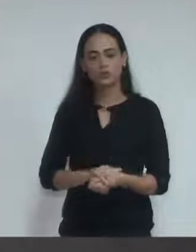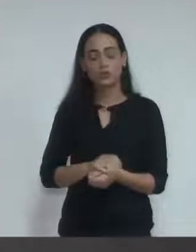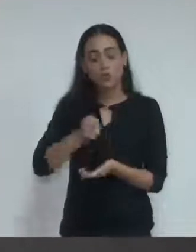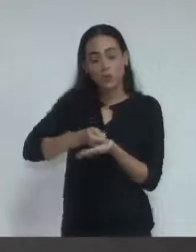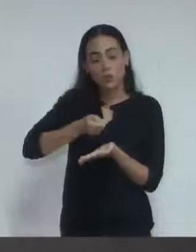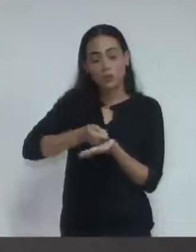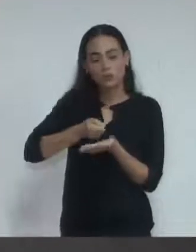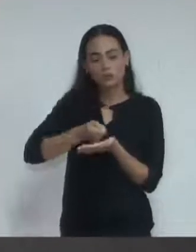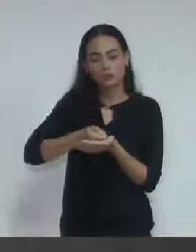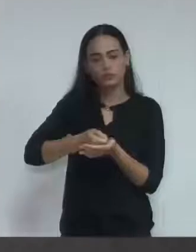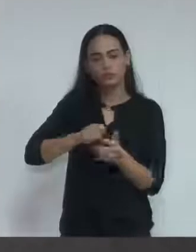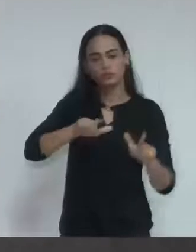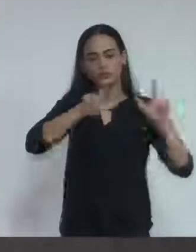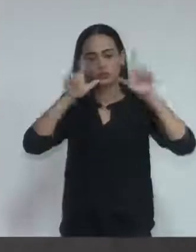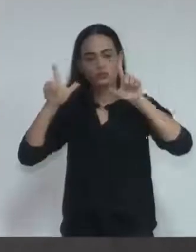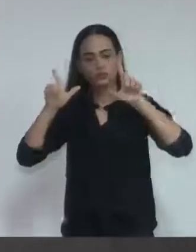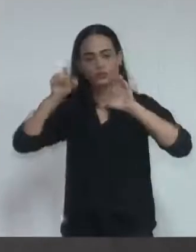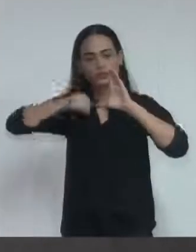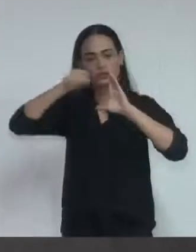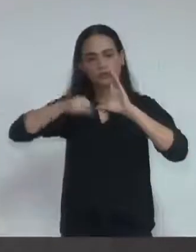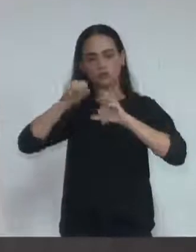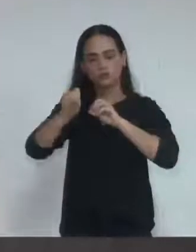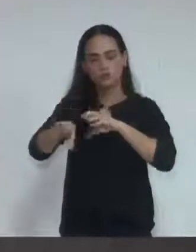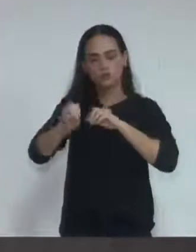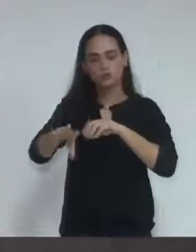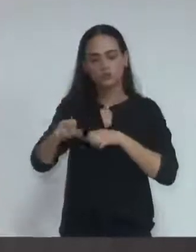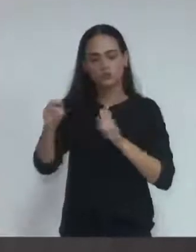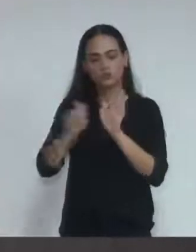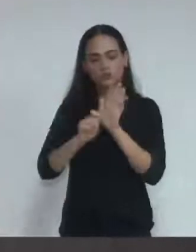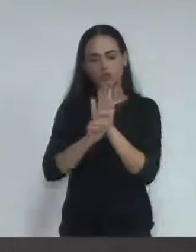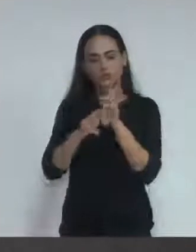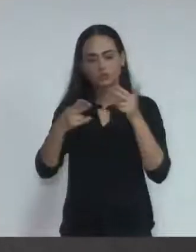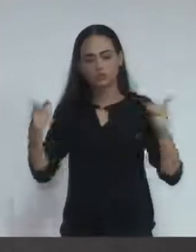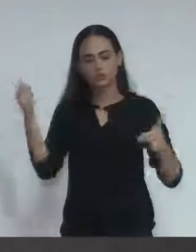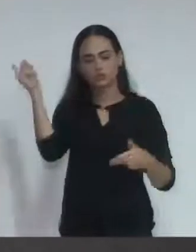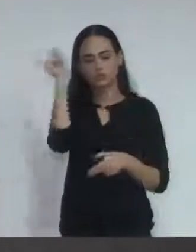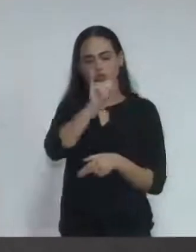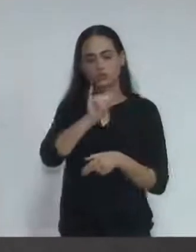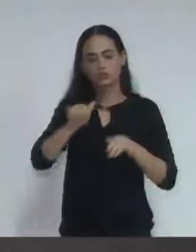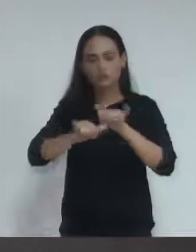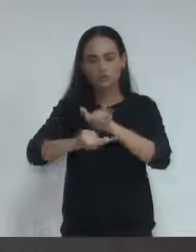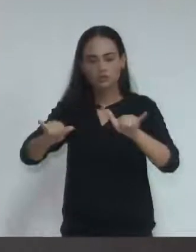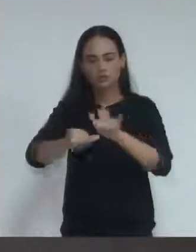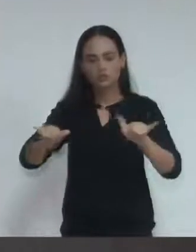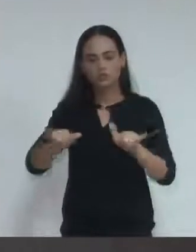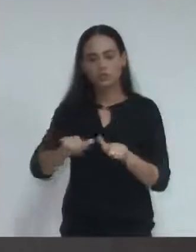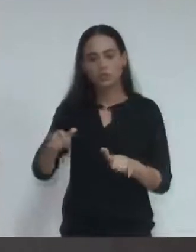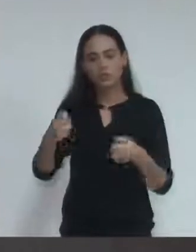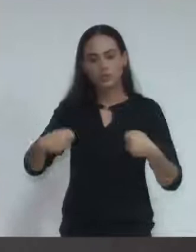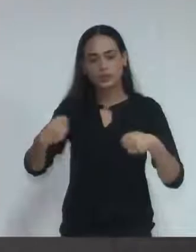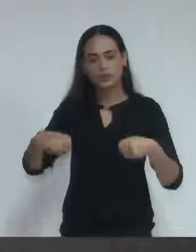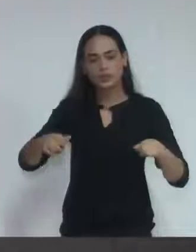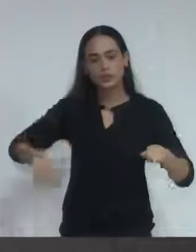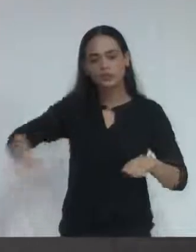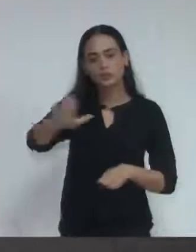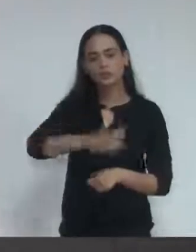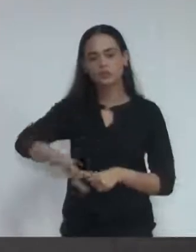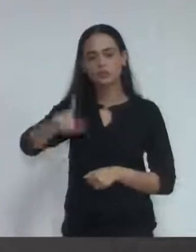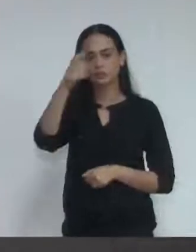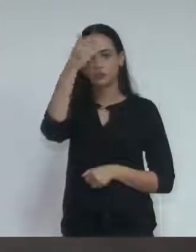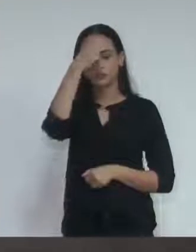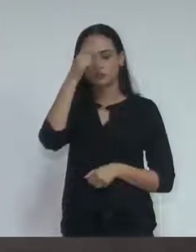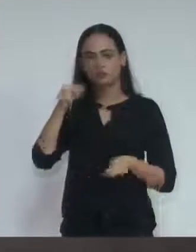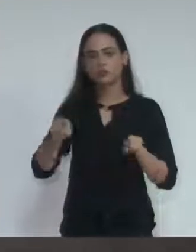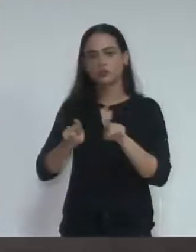educativos anti-drogas para fins de acesso à informação, conscientização, prevenção e combate ao uso